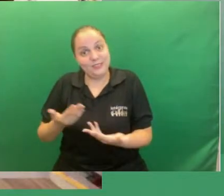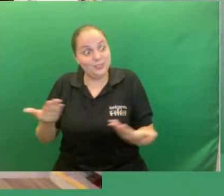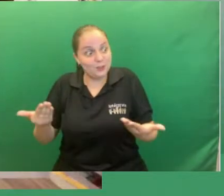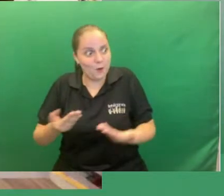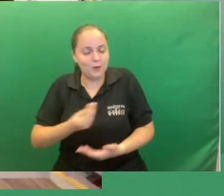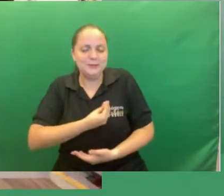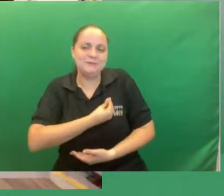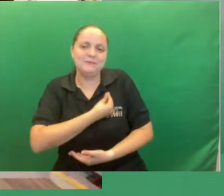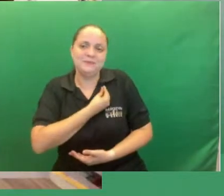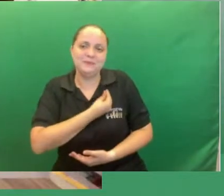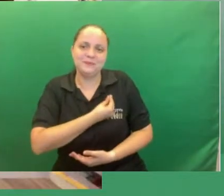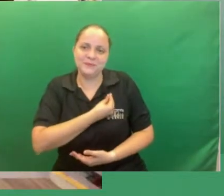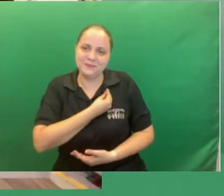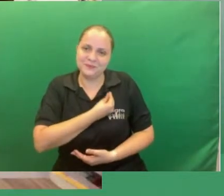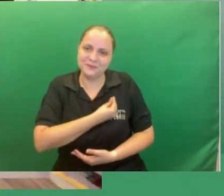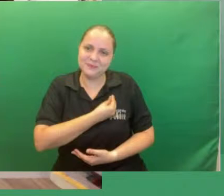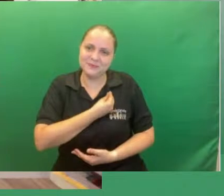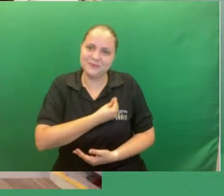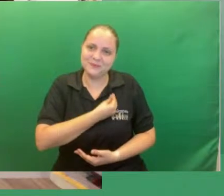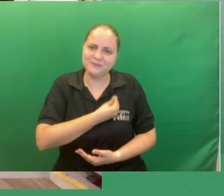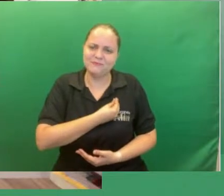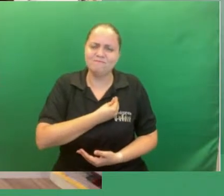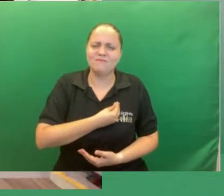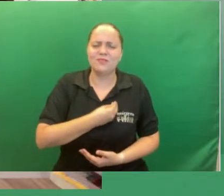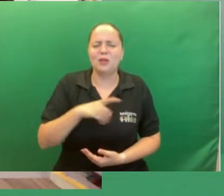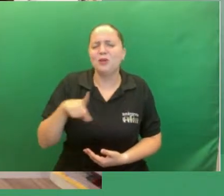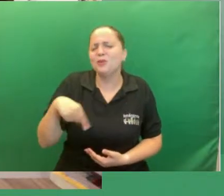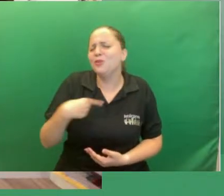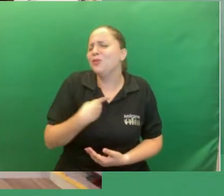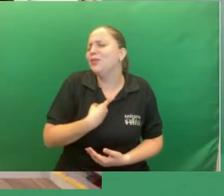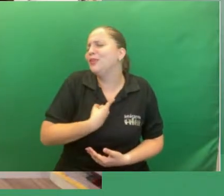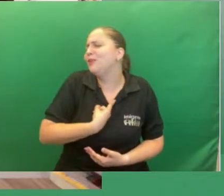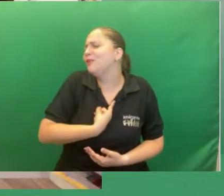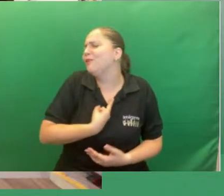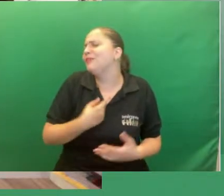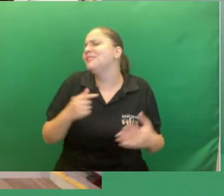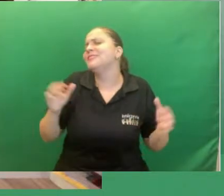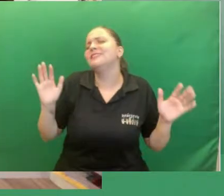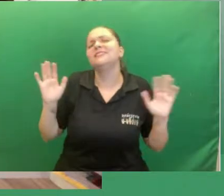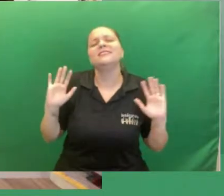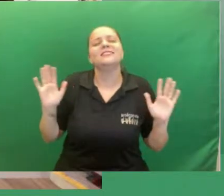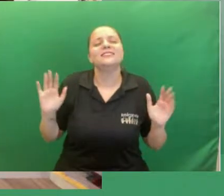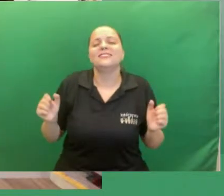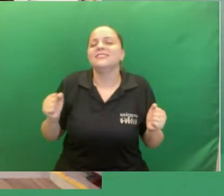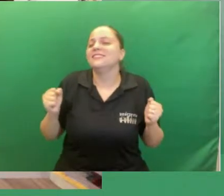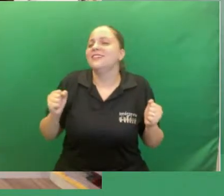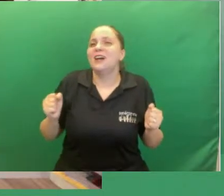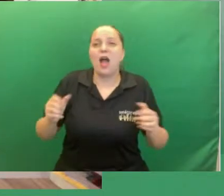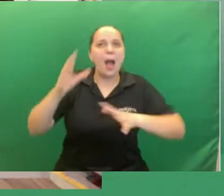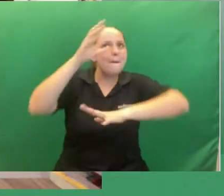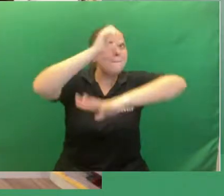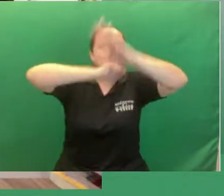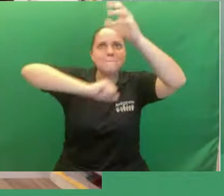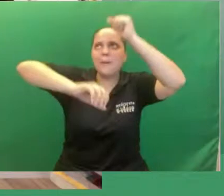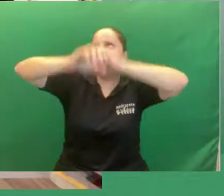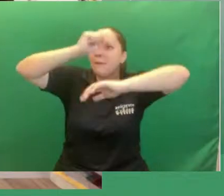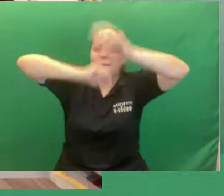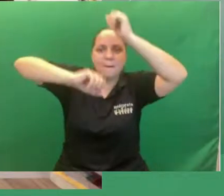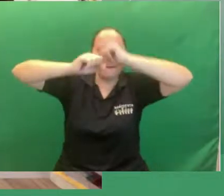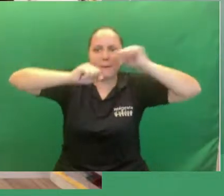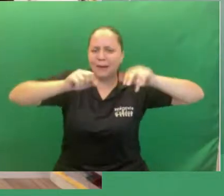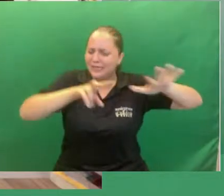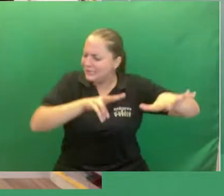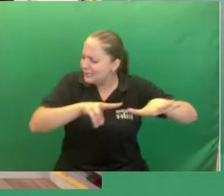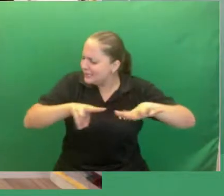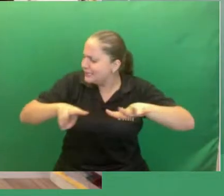e tenho certeza que nós todos ganhamos muito foi um momento de muita aprendizagem ao longo da semana